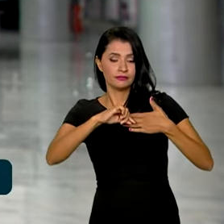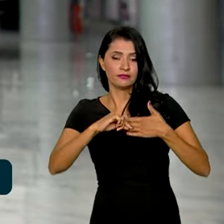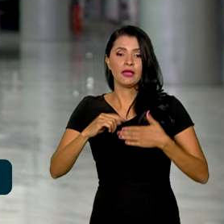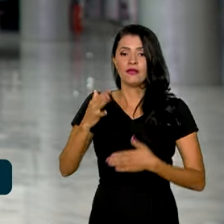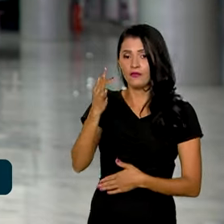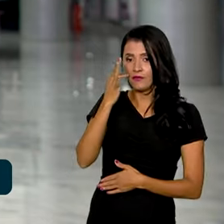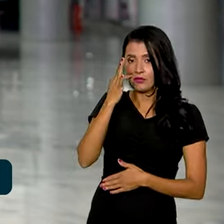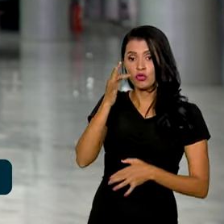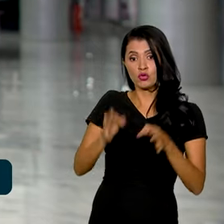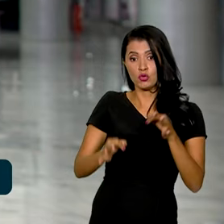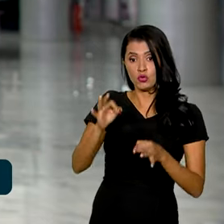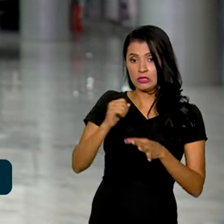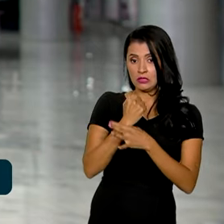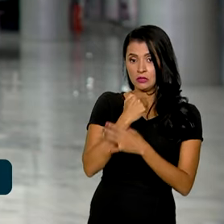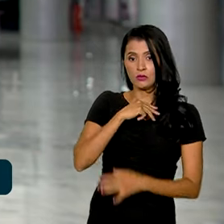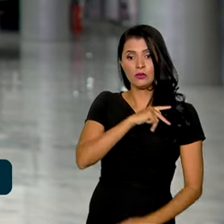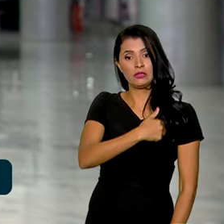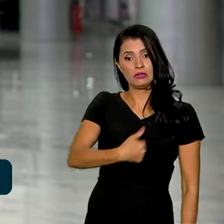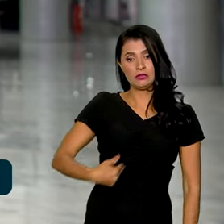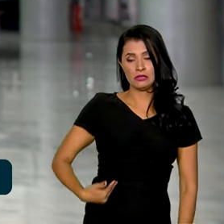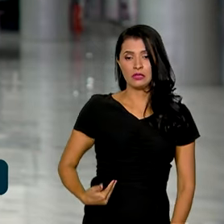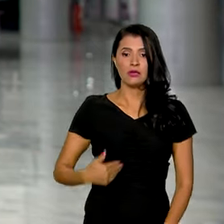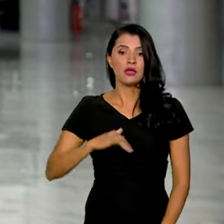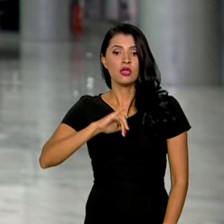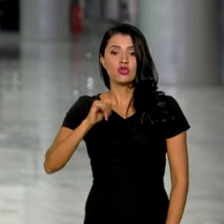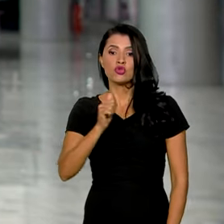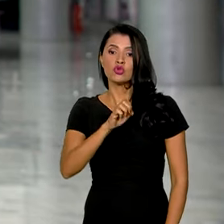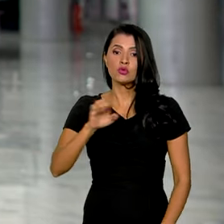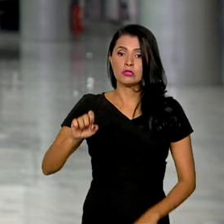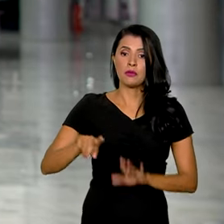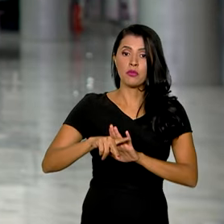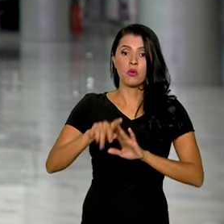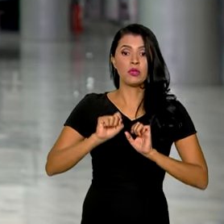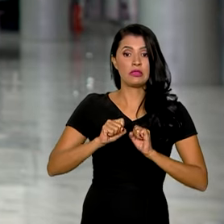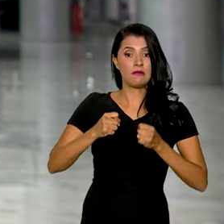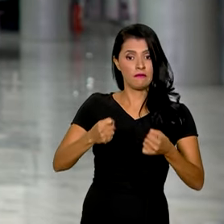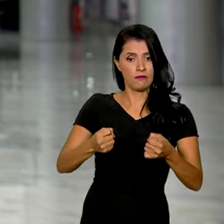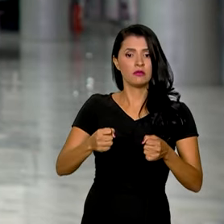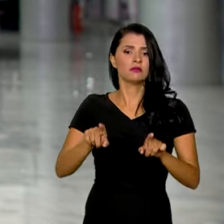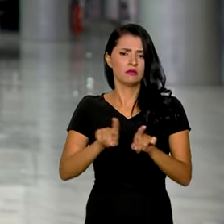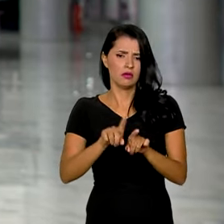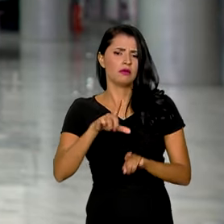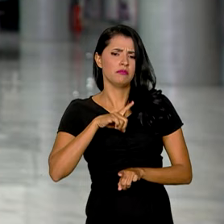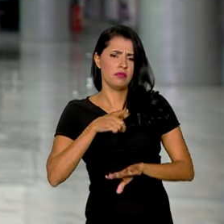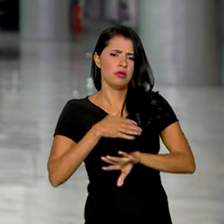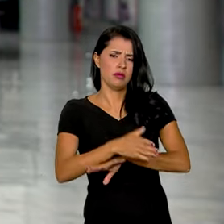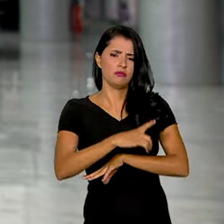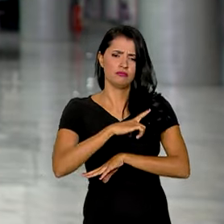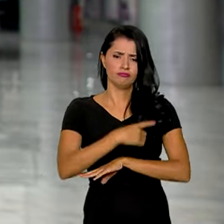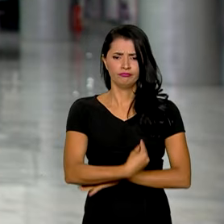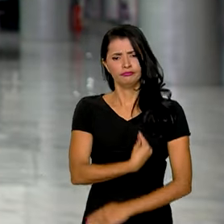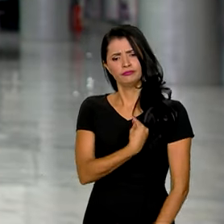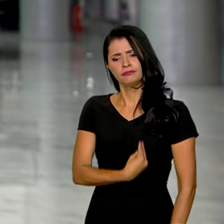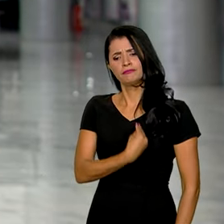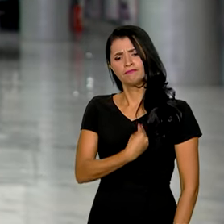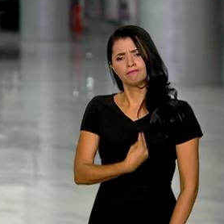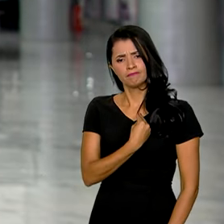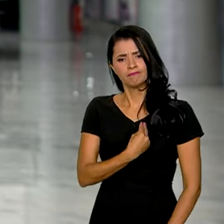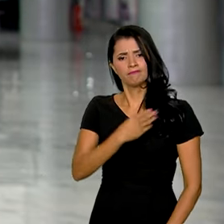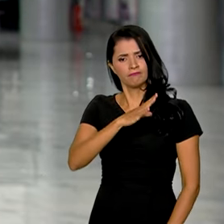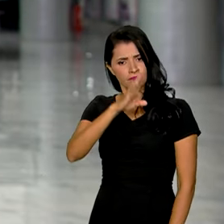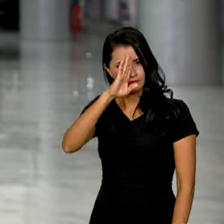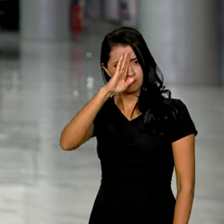Dino, da Justiça e Segurança Pública e José Múcio, da Defesa. Além disso, também estiveram presentes os